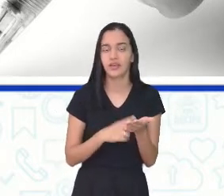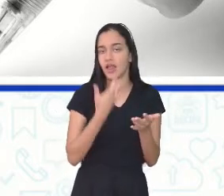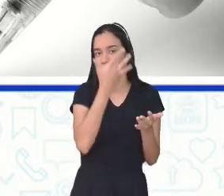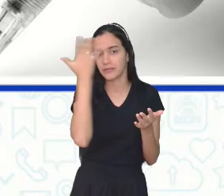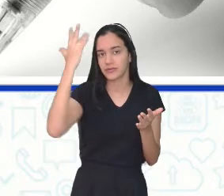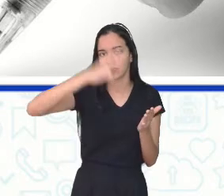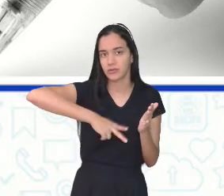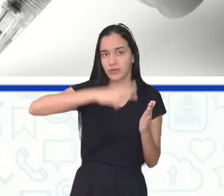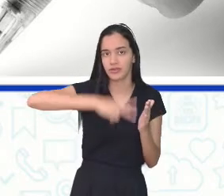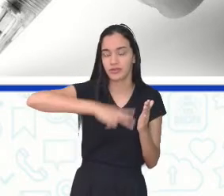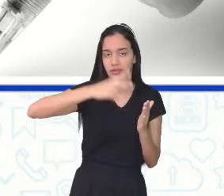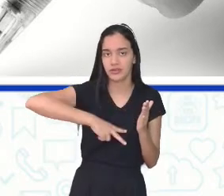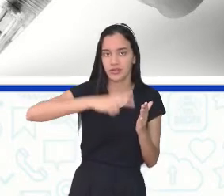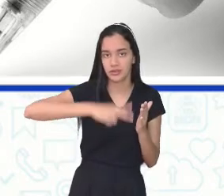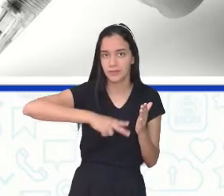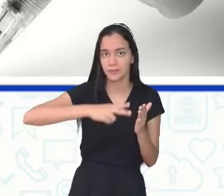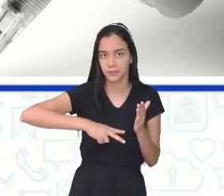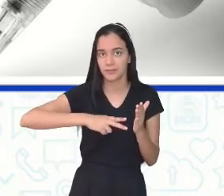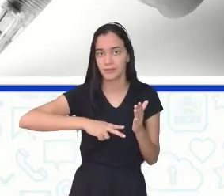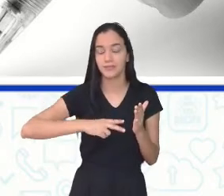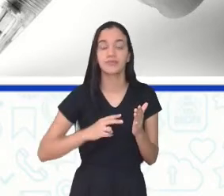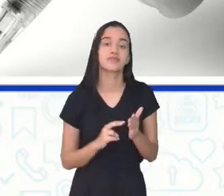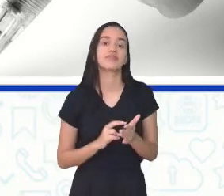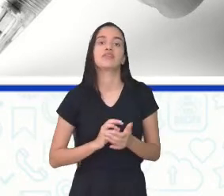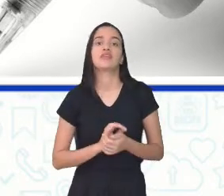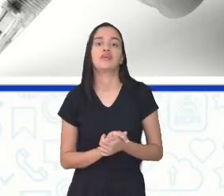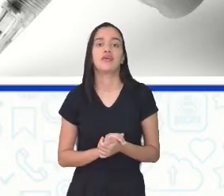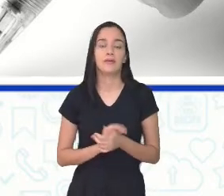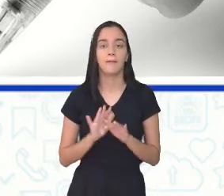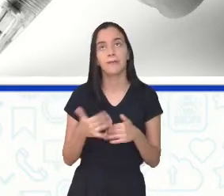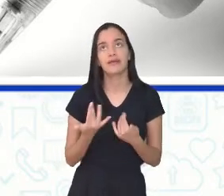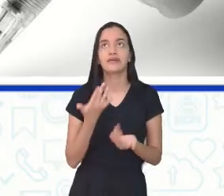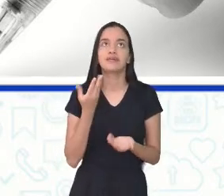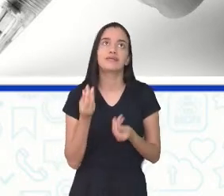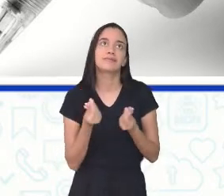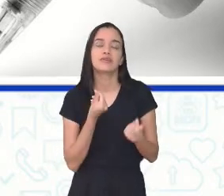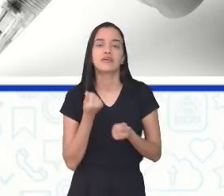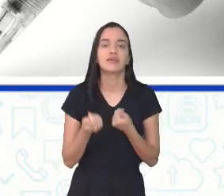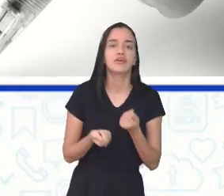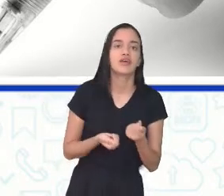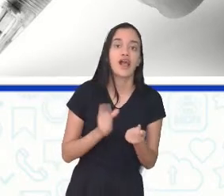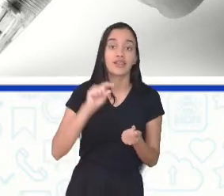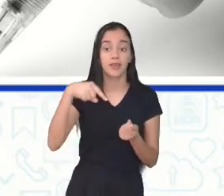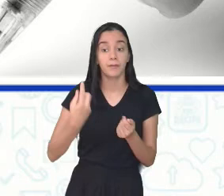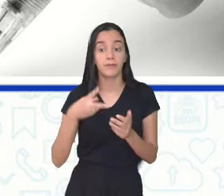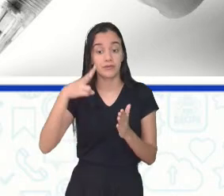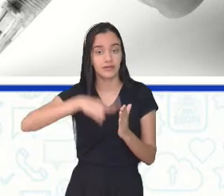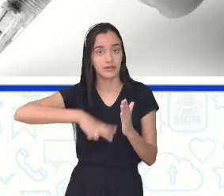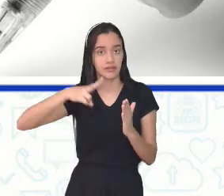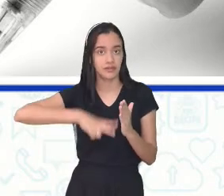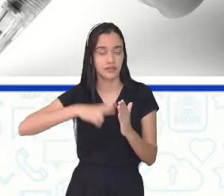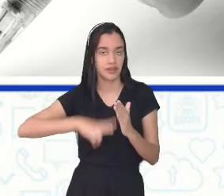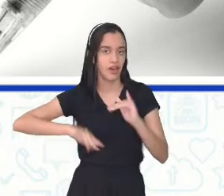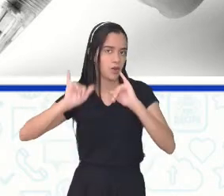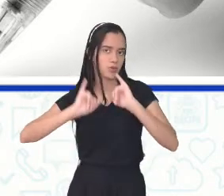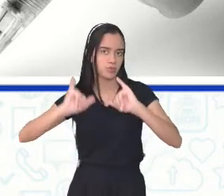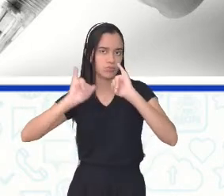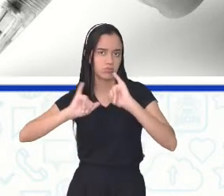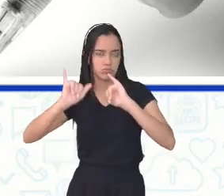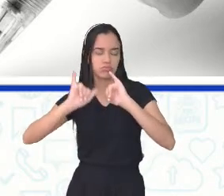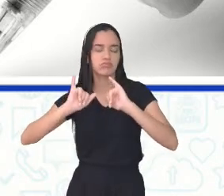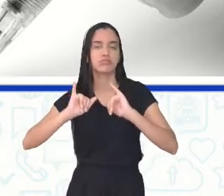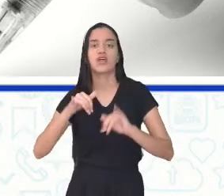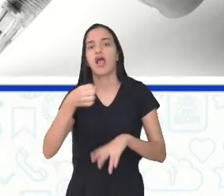onde os leitores, logo após lerem essa notícia, essa